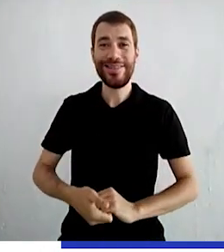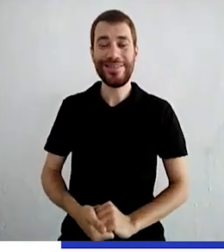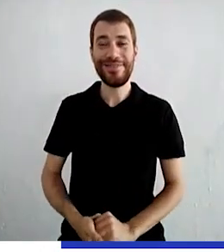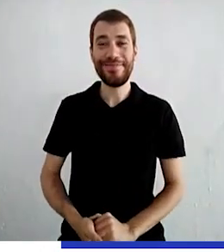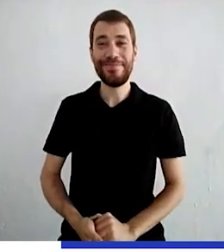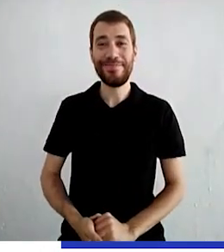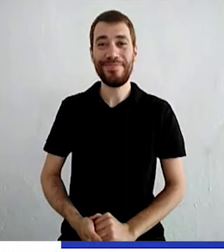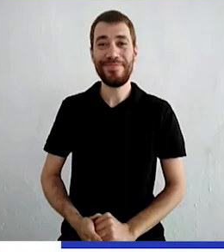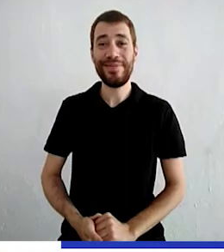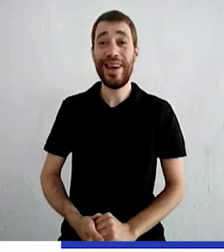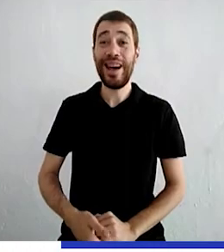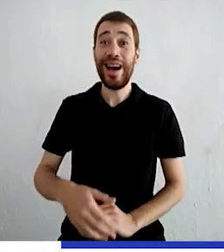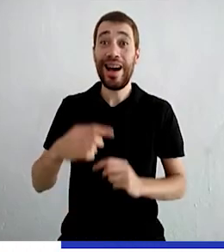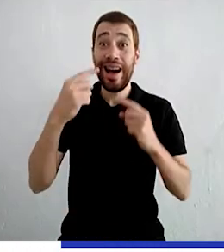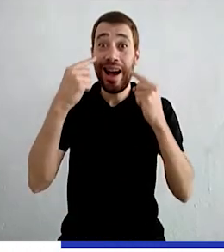dormindo.